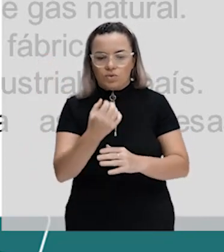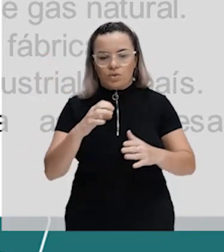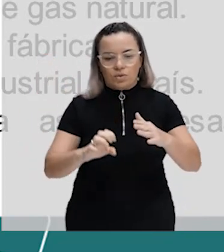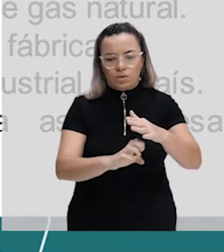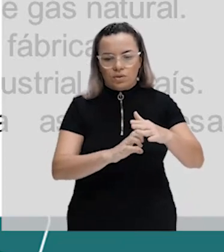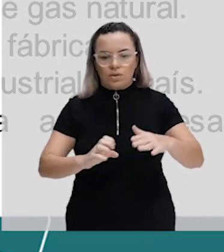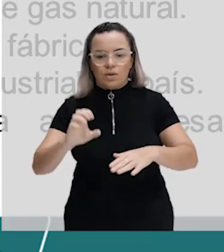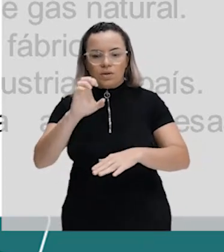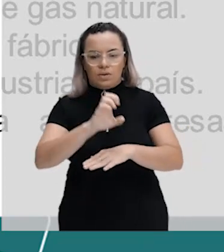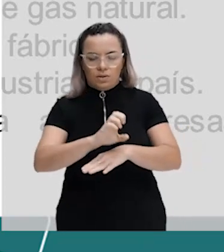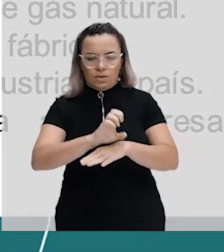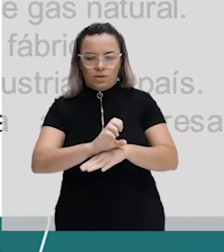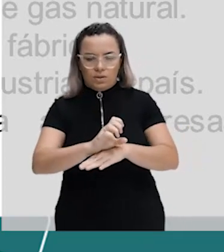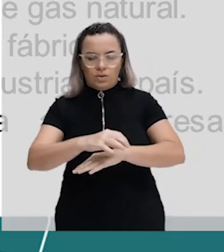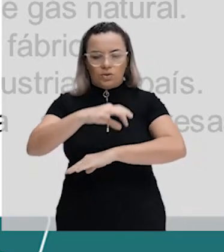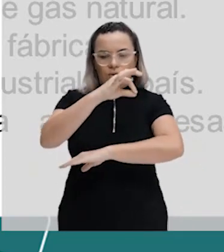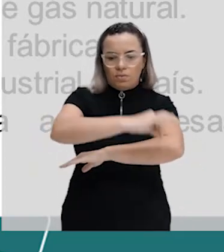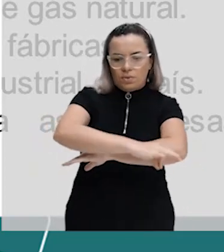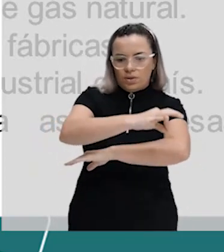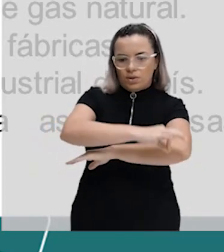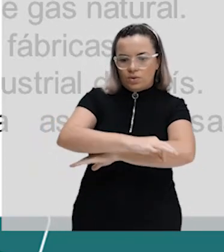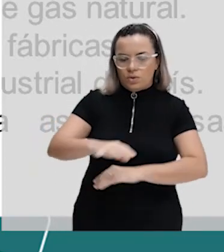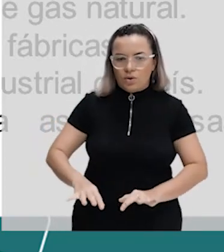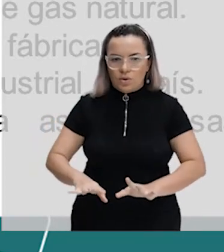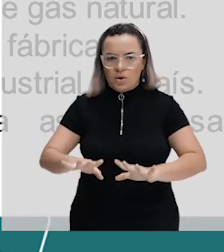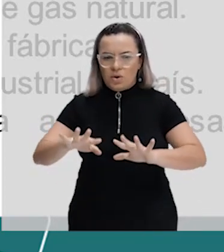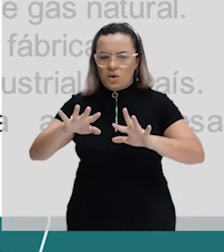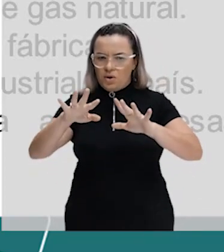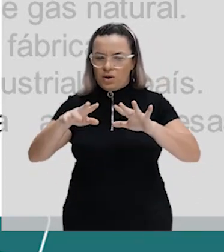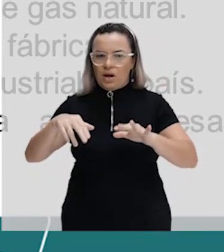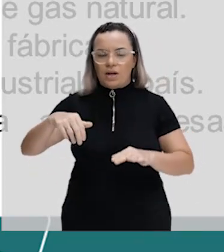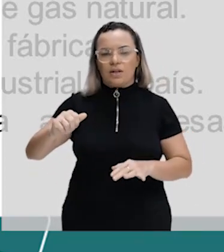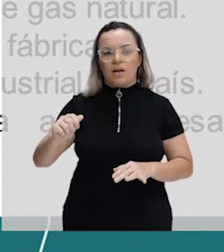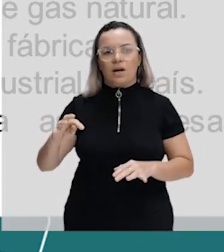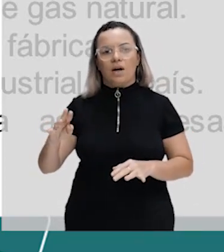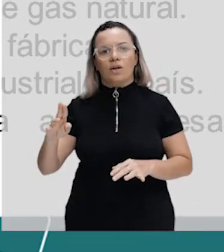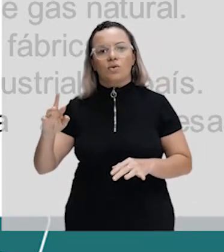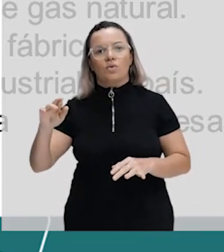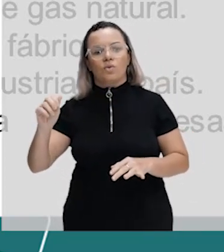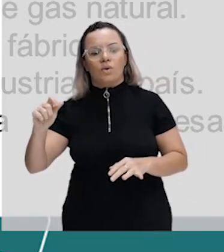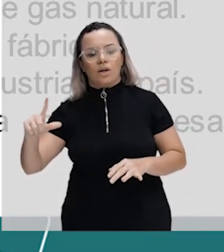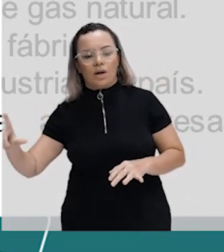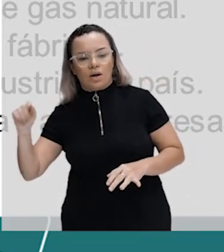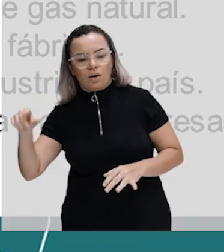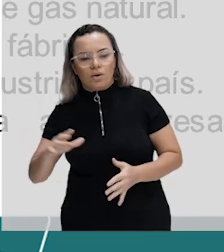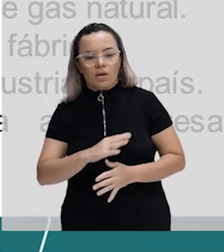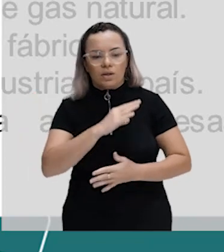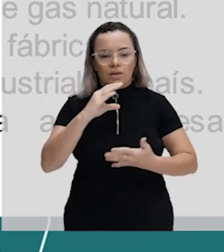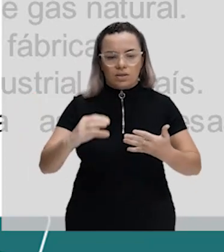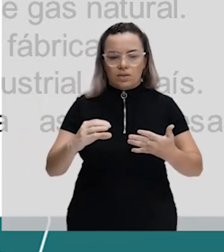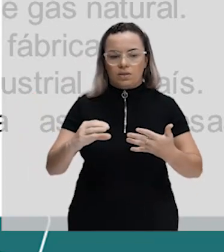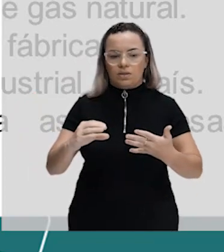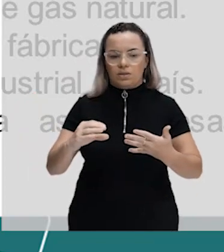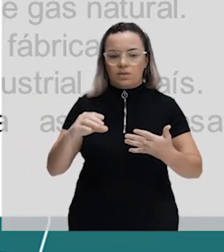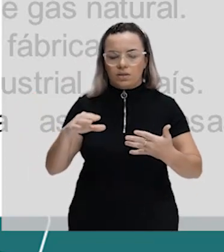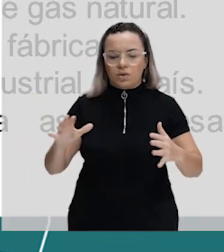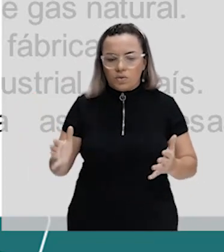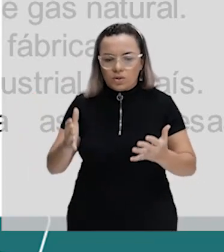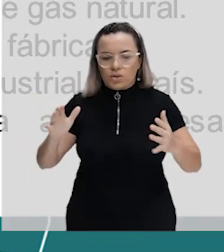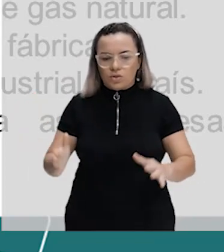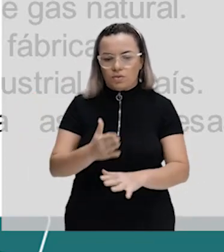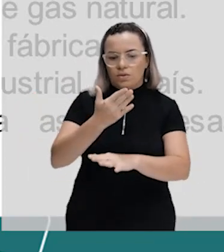Letra C, pelo incentivo da prática do desenvolvimento sustentável nas fábricas. Letra D, pela